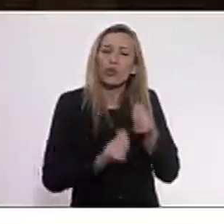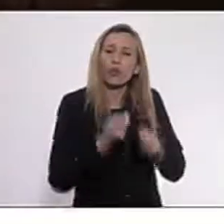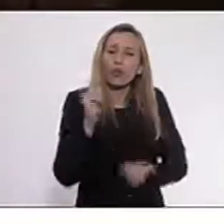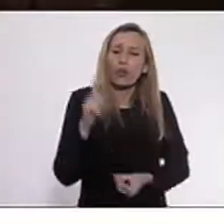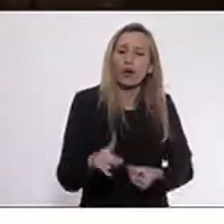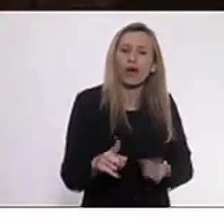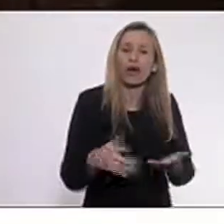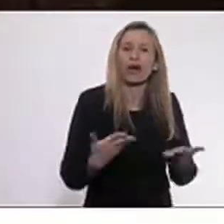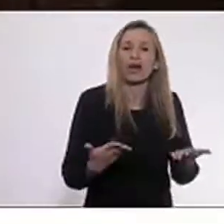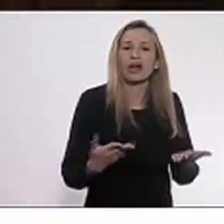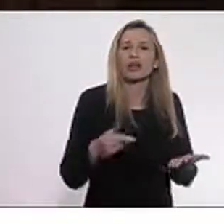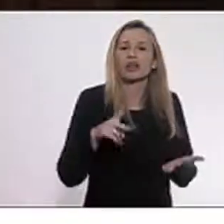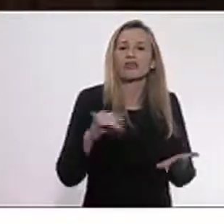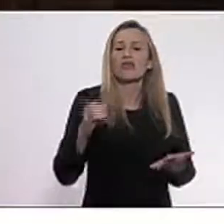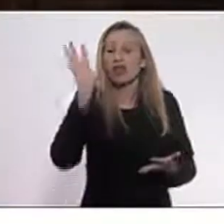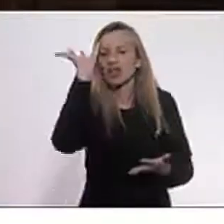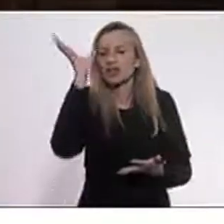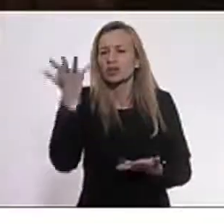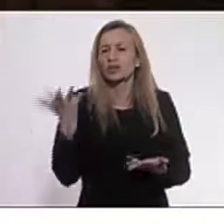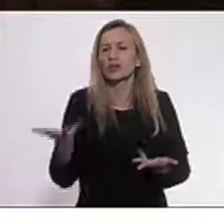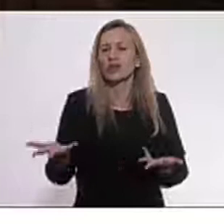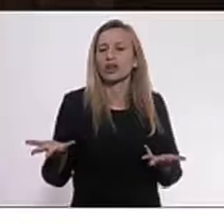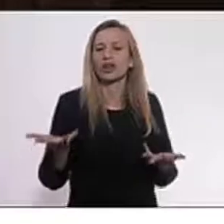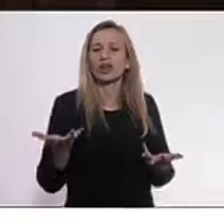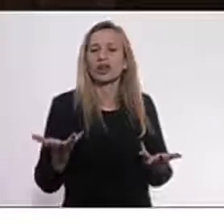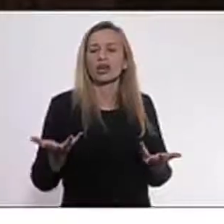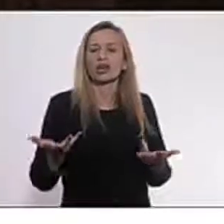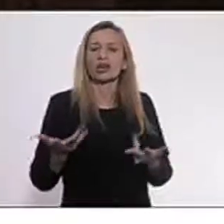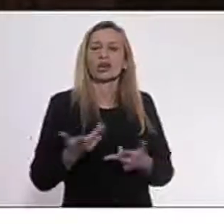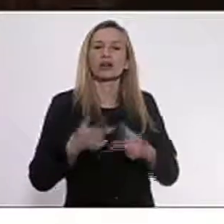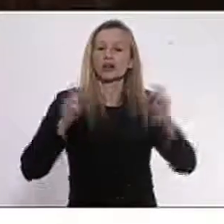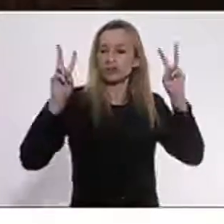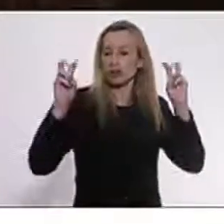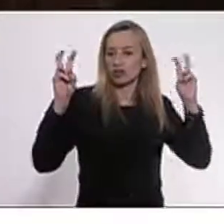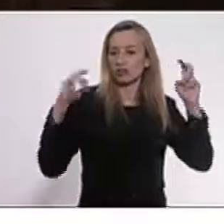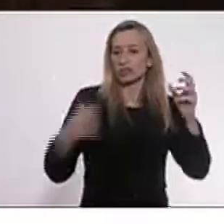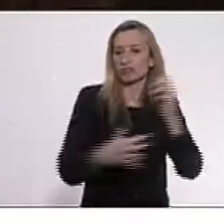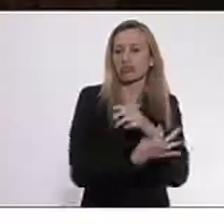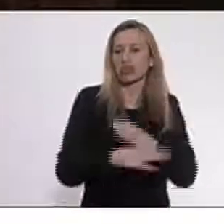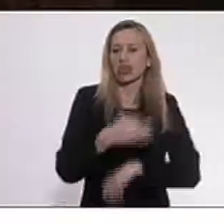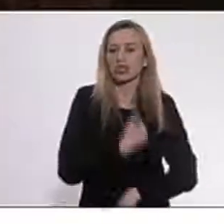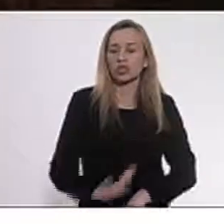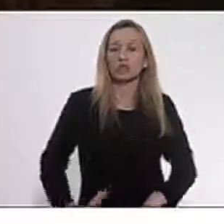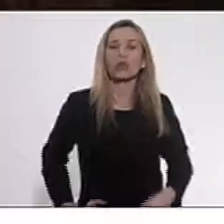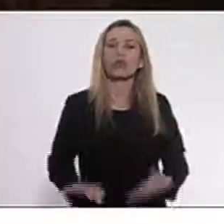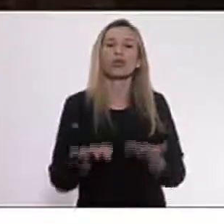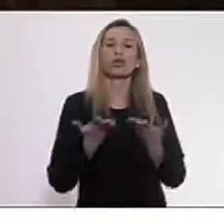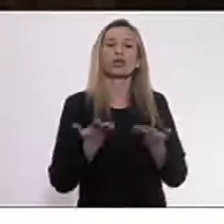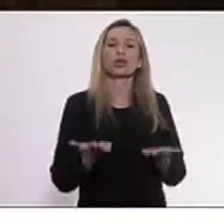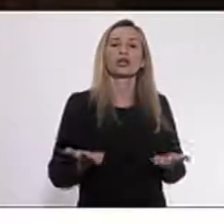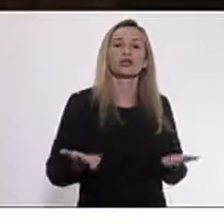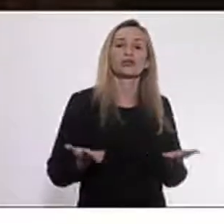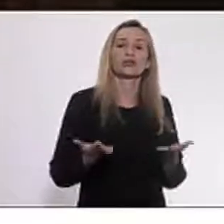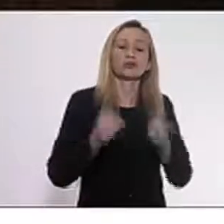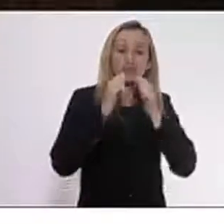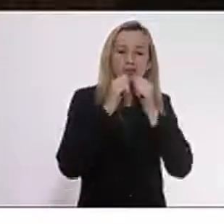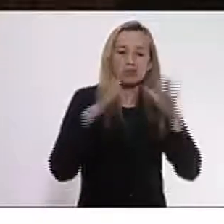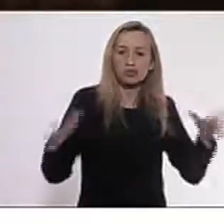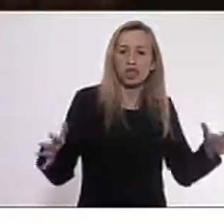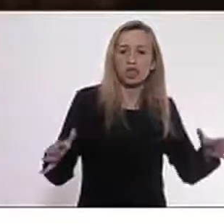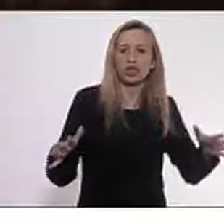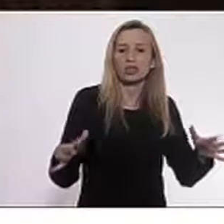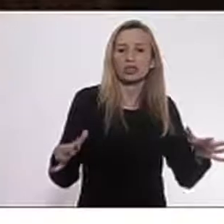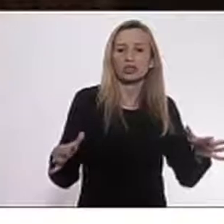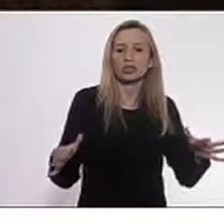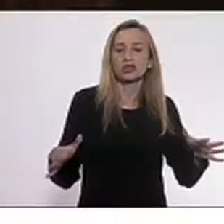se vai resolver a questão da segurança pública, estendendo-se